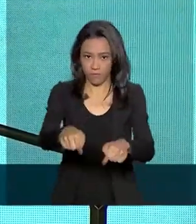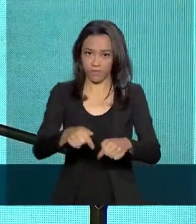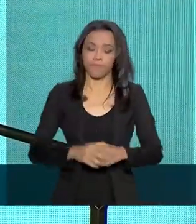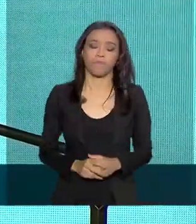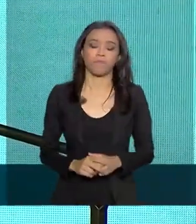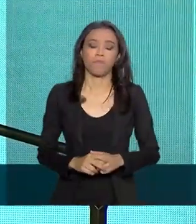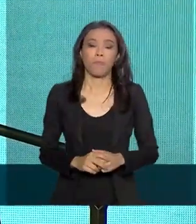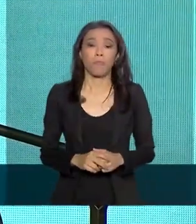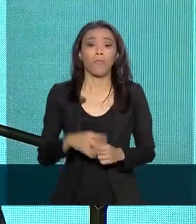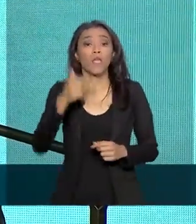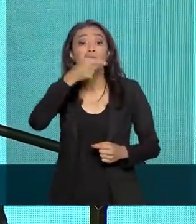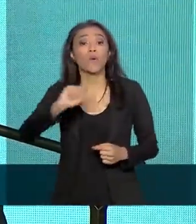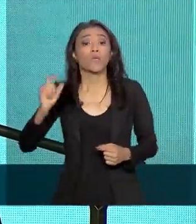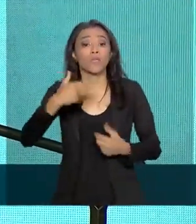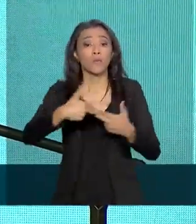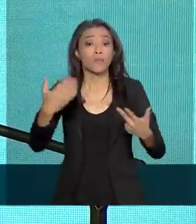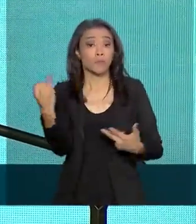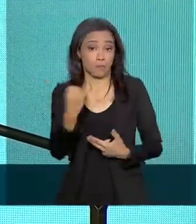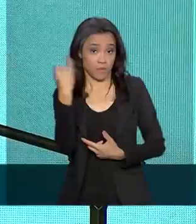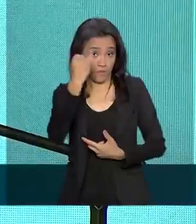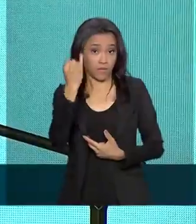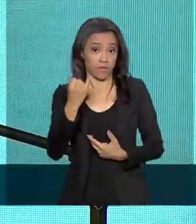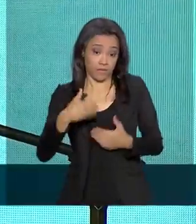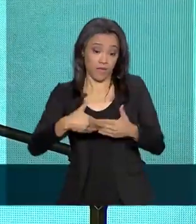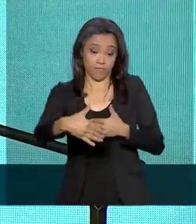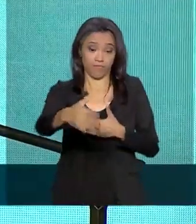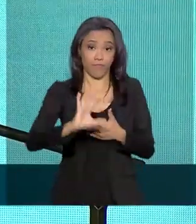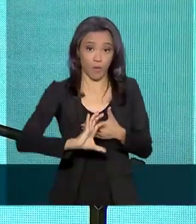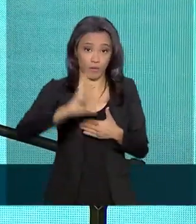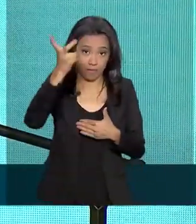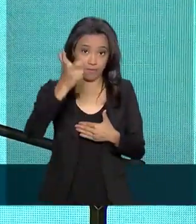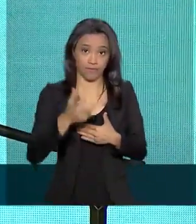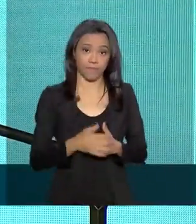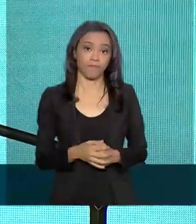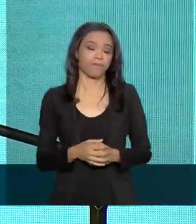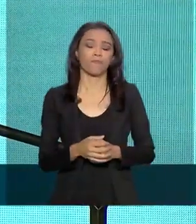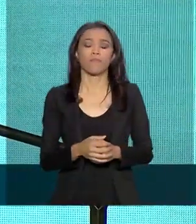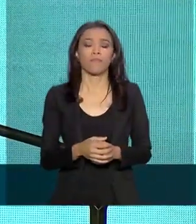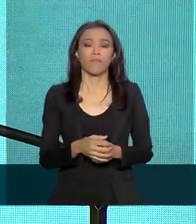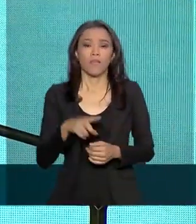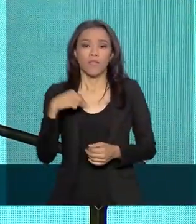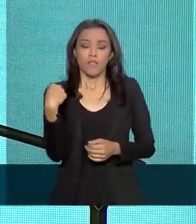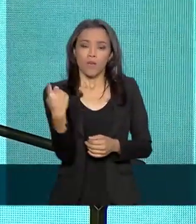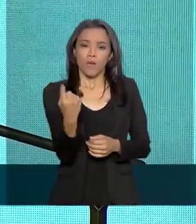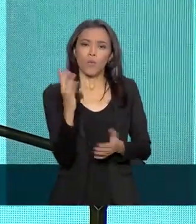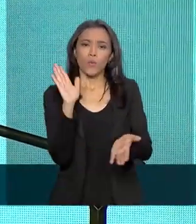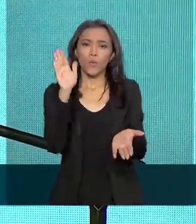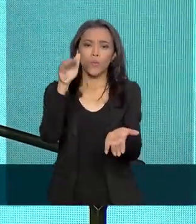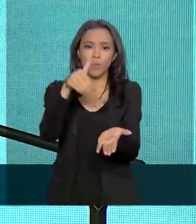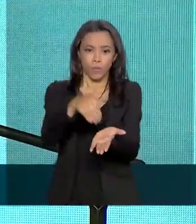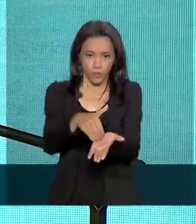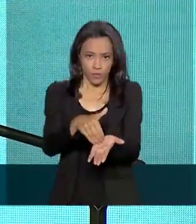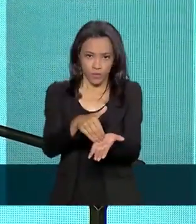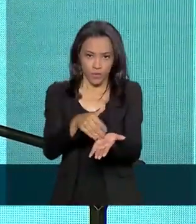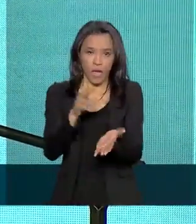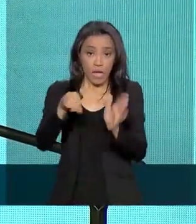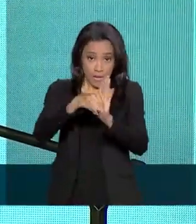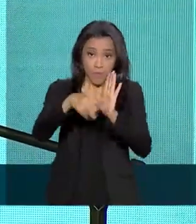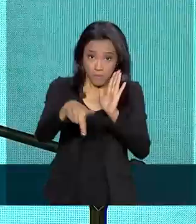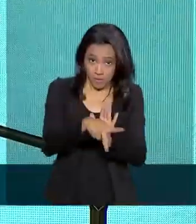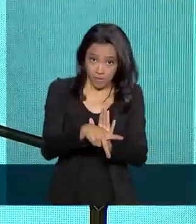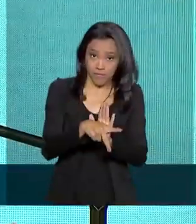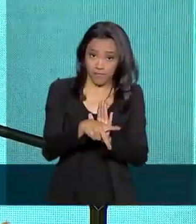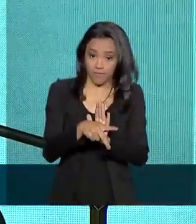E uma questão importante que está acontecendo. A gente está fechando raros. O último meu via medida provisória,